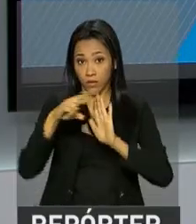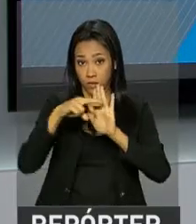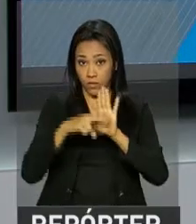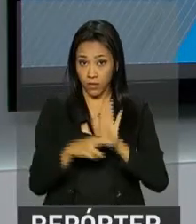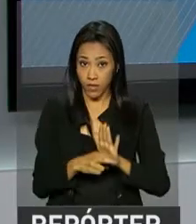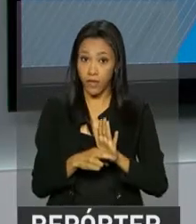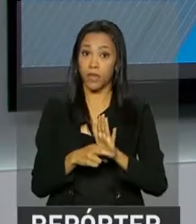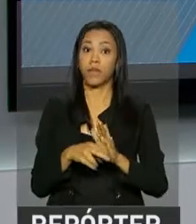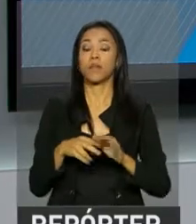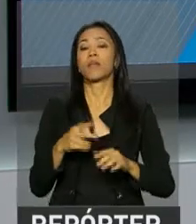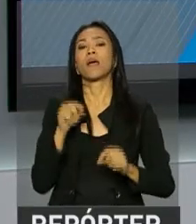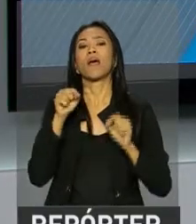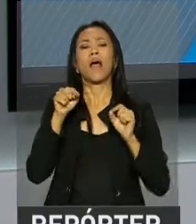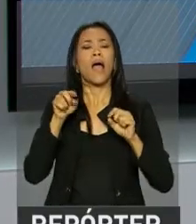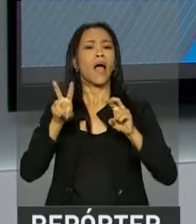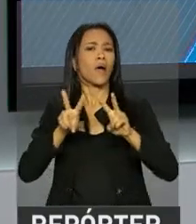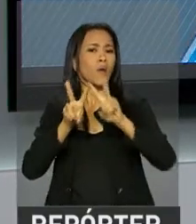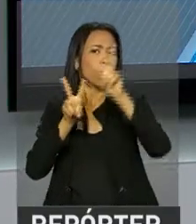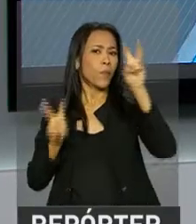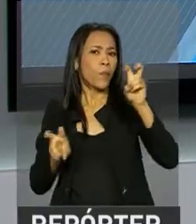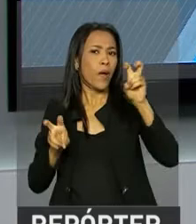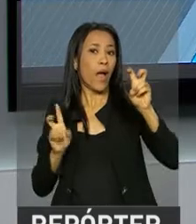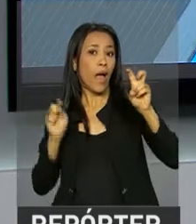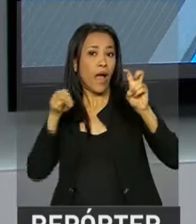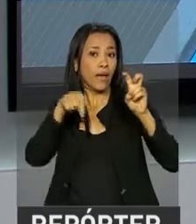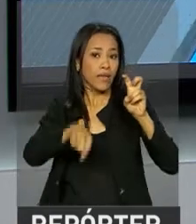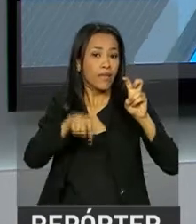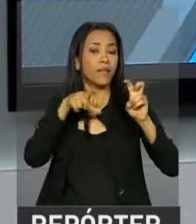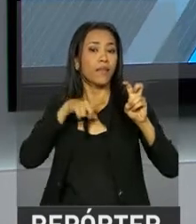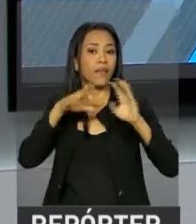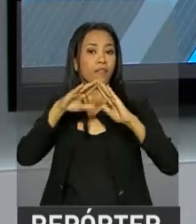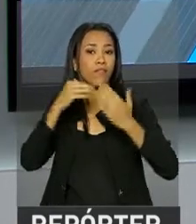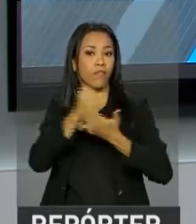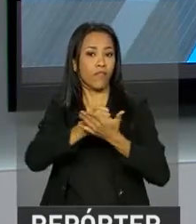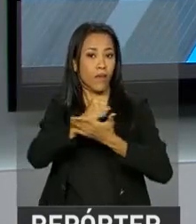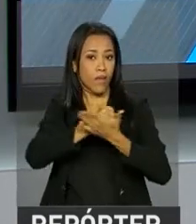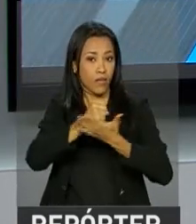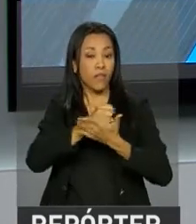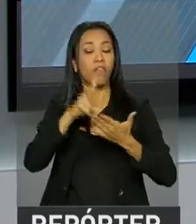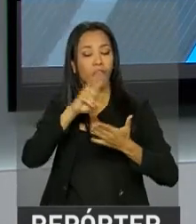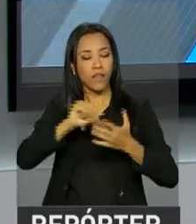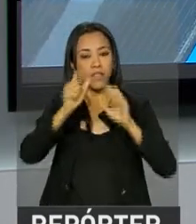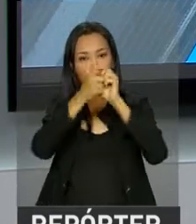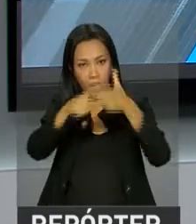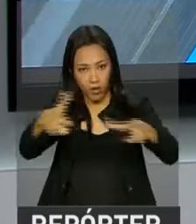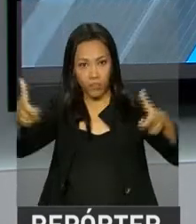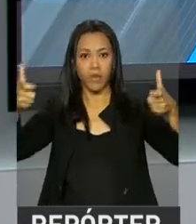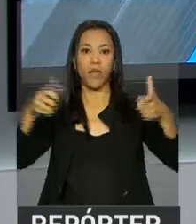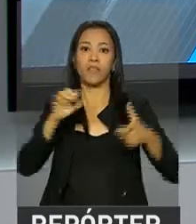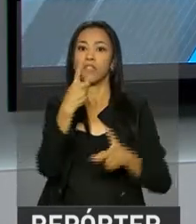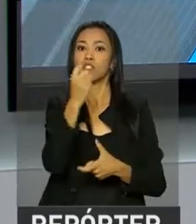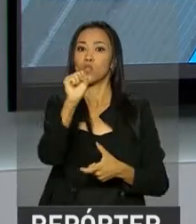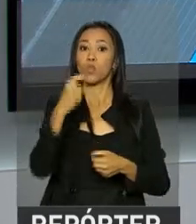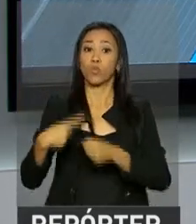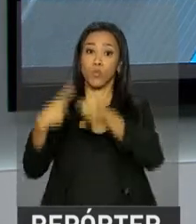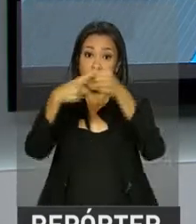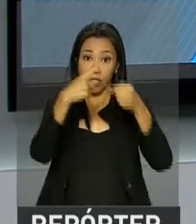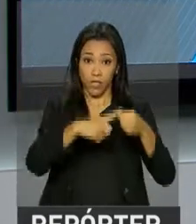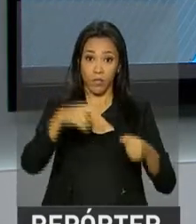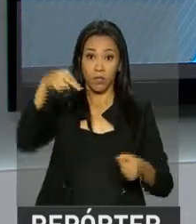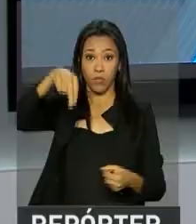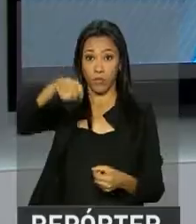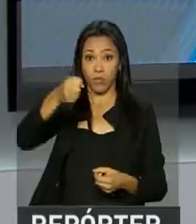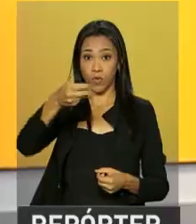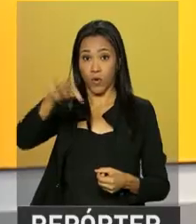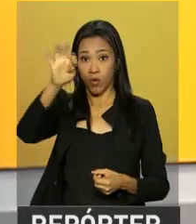rede do Aqui Tem Farmácia Popular será ampliada em 18 municípios das regiões norte e nordeste do